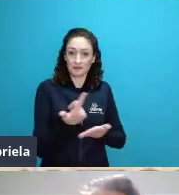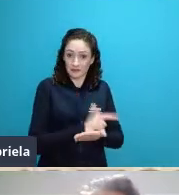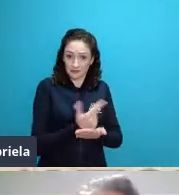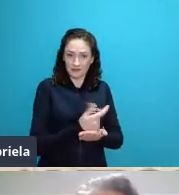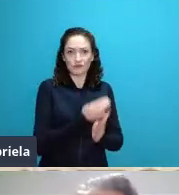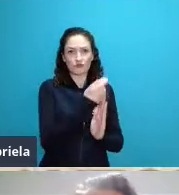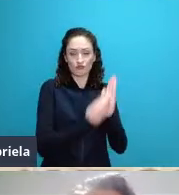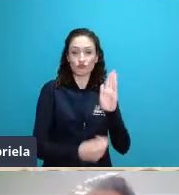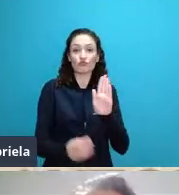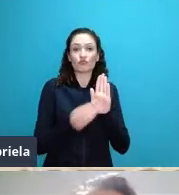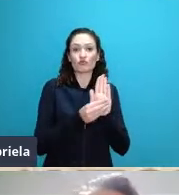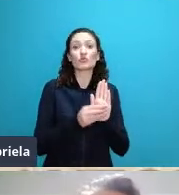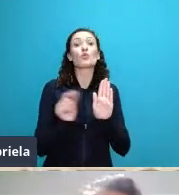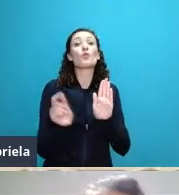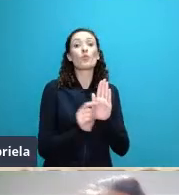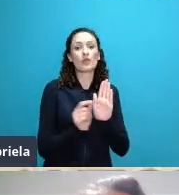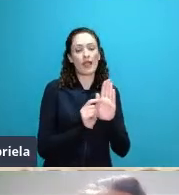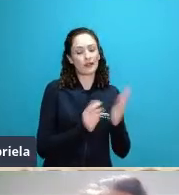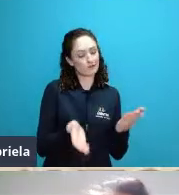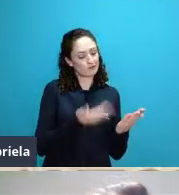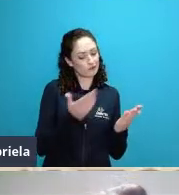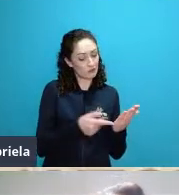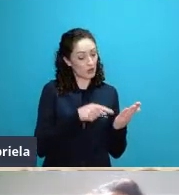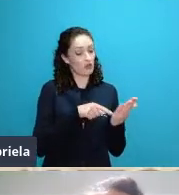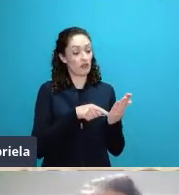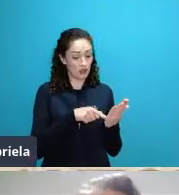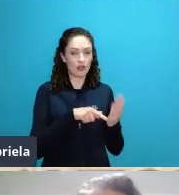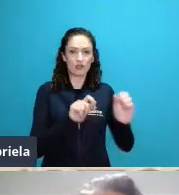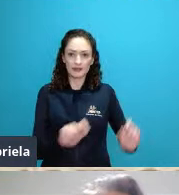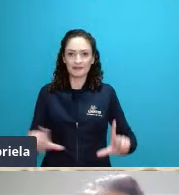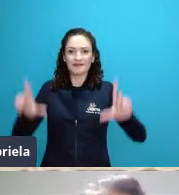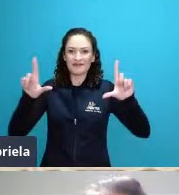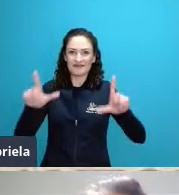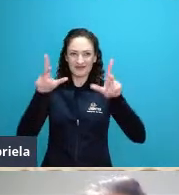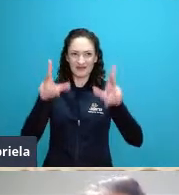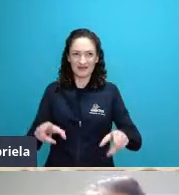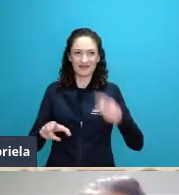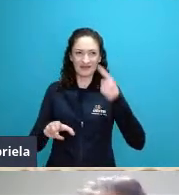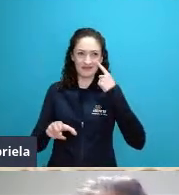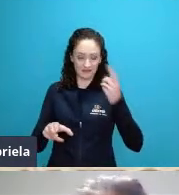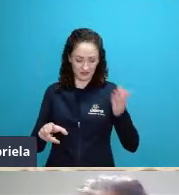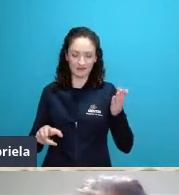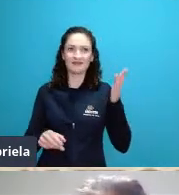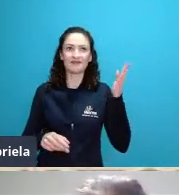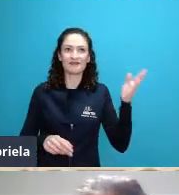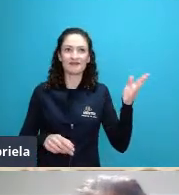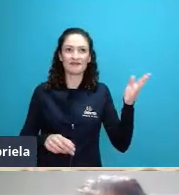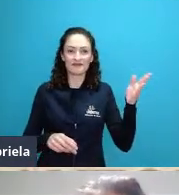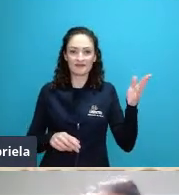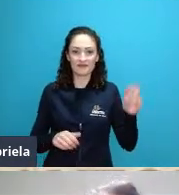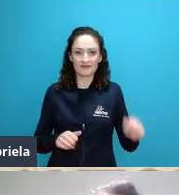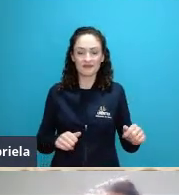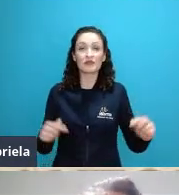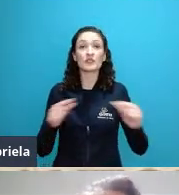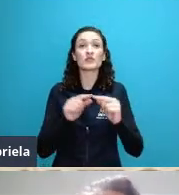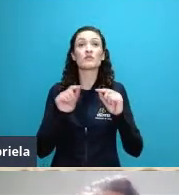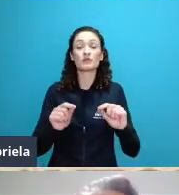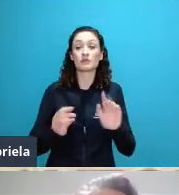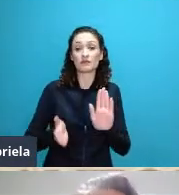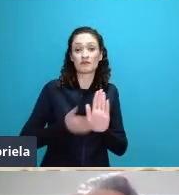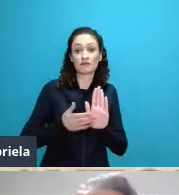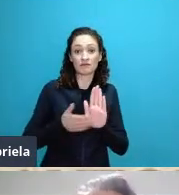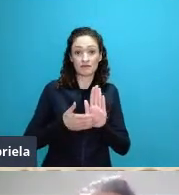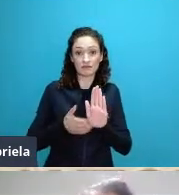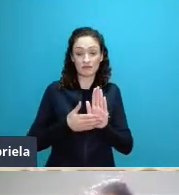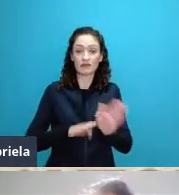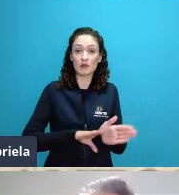representa nada mais nada menos do que ele definiu como o escopo da ecologia qual que é o assunto que a ecologia tem